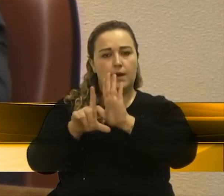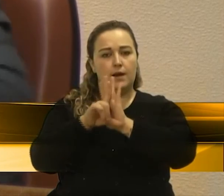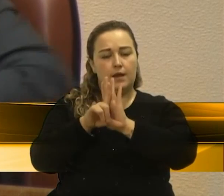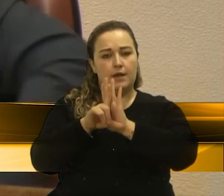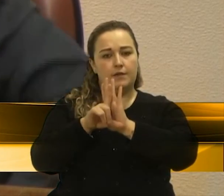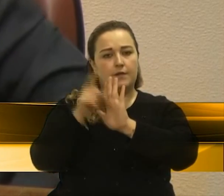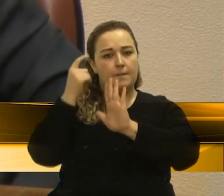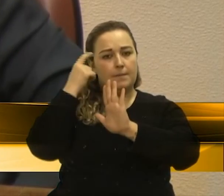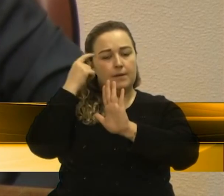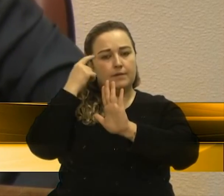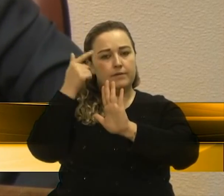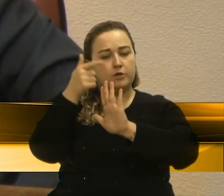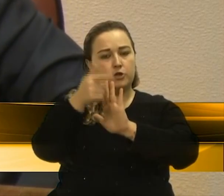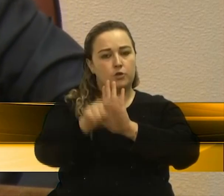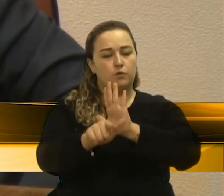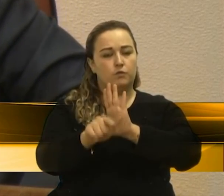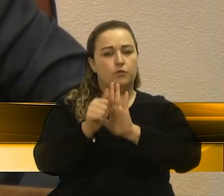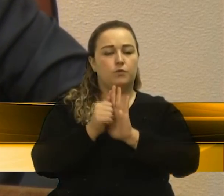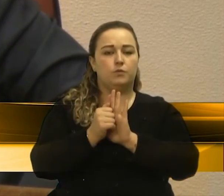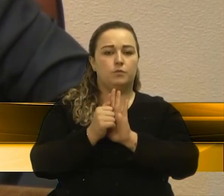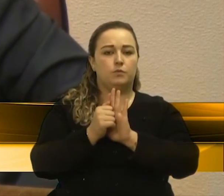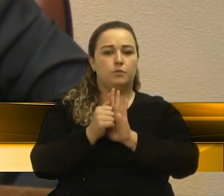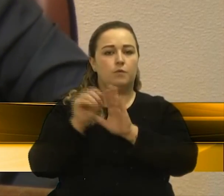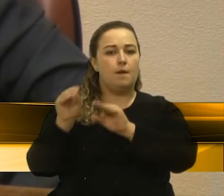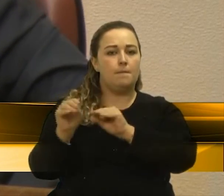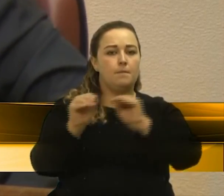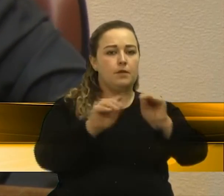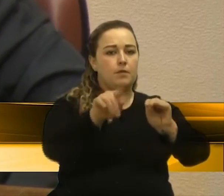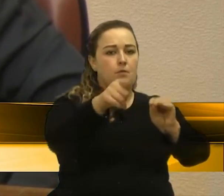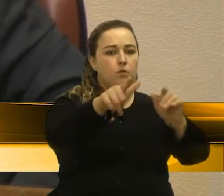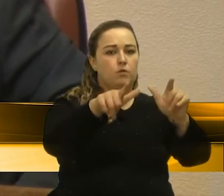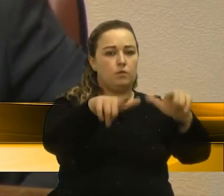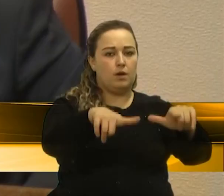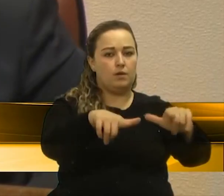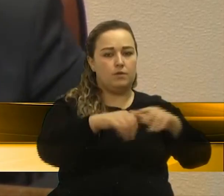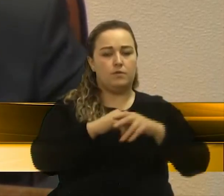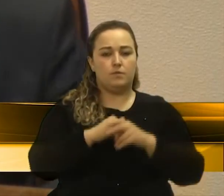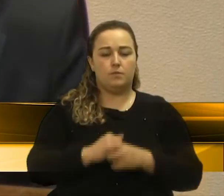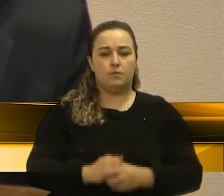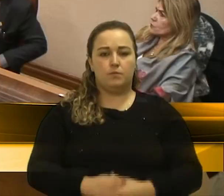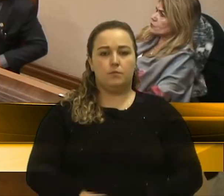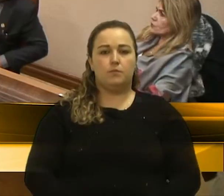elas migrem para outros locais. Perdoe.